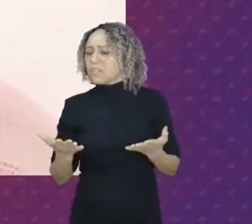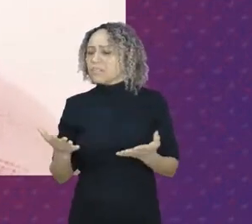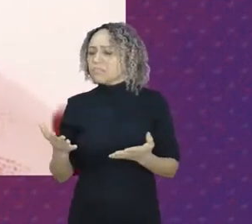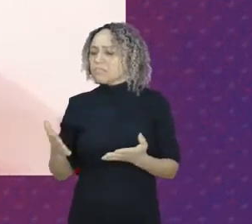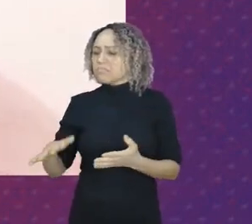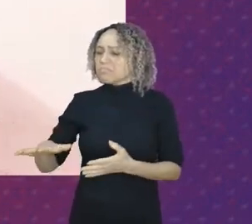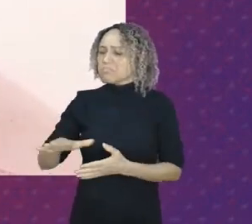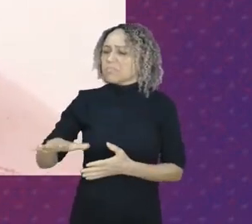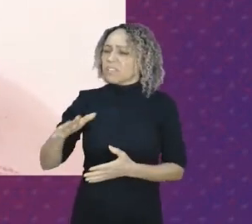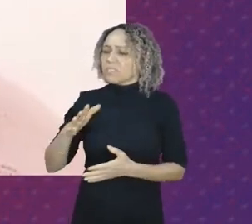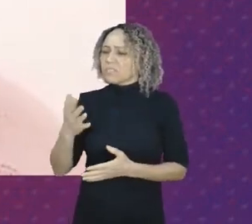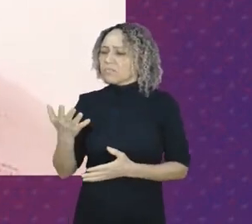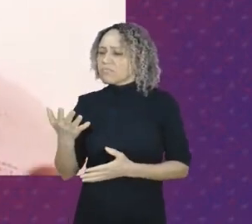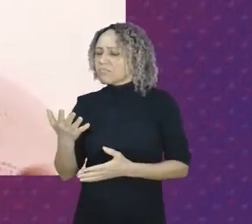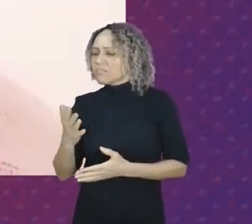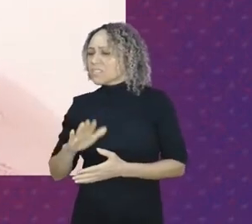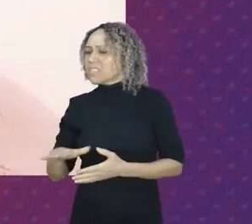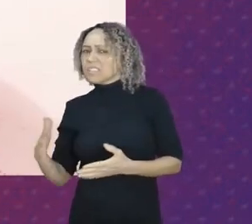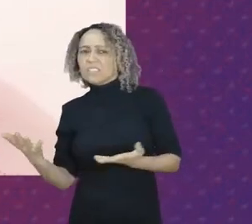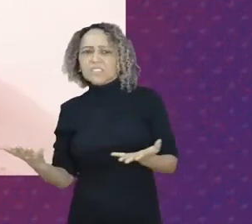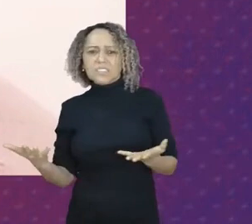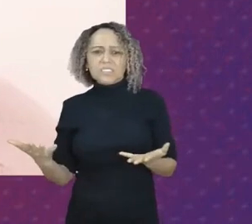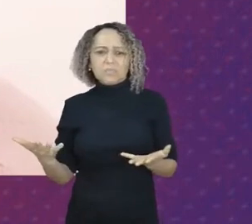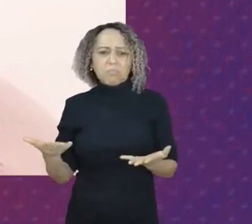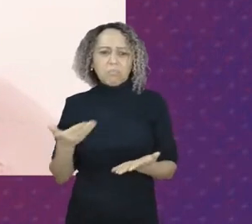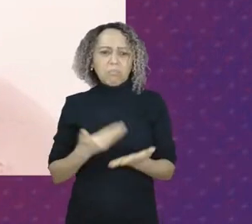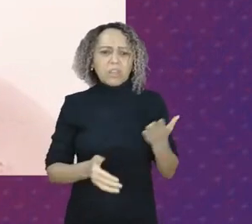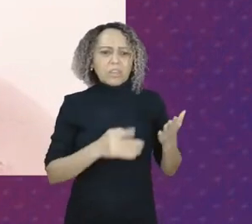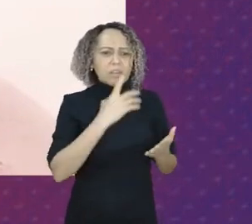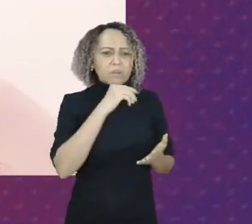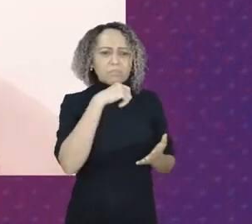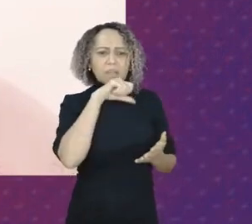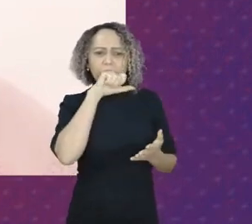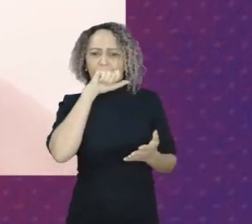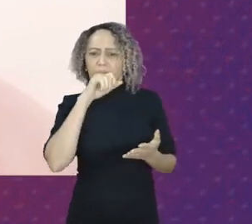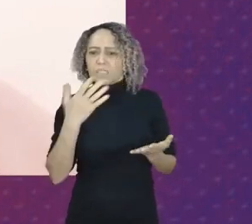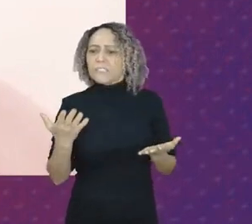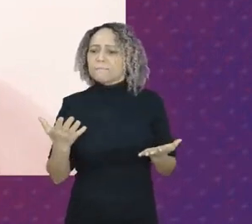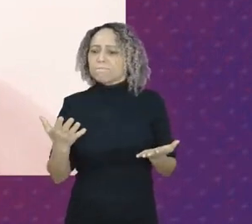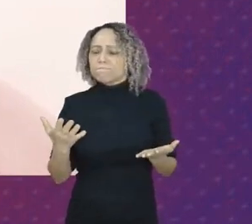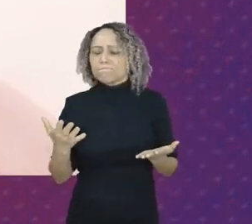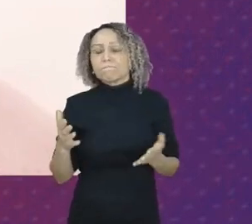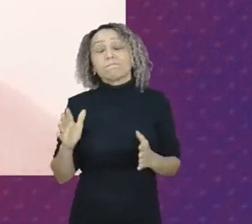E as crianças mais atingidas têm cor.